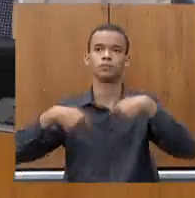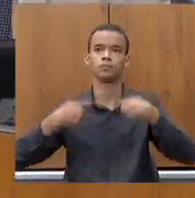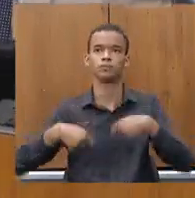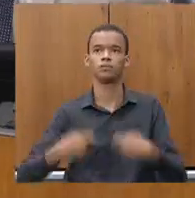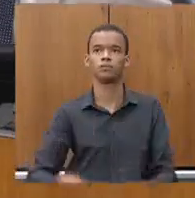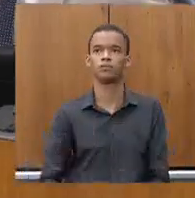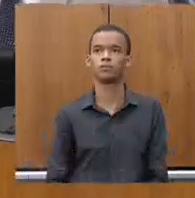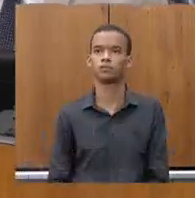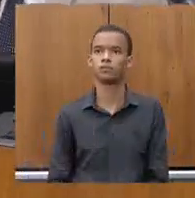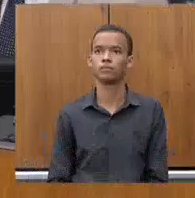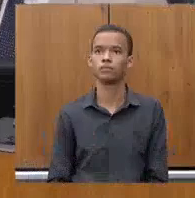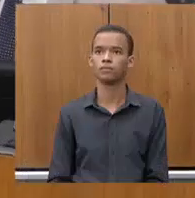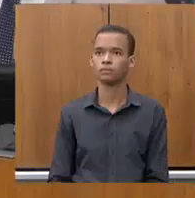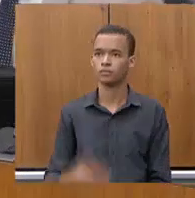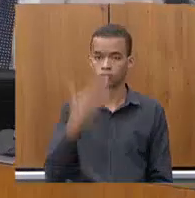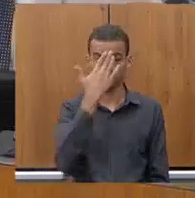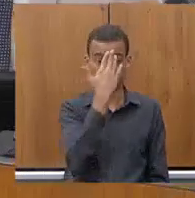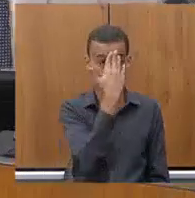Obrigado, deputado.